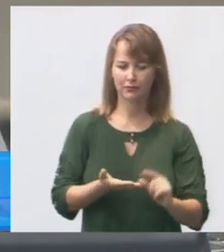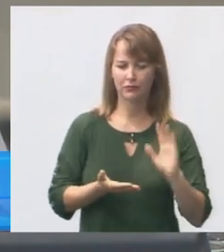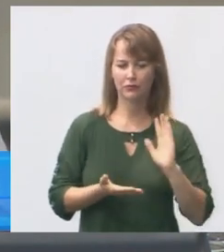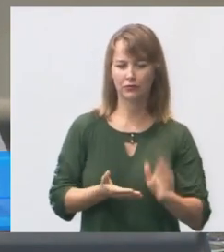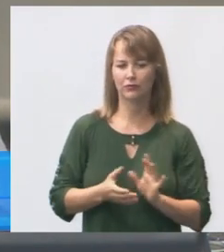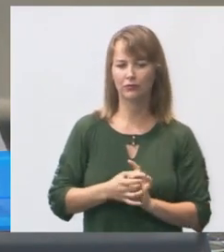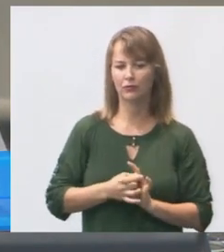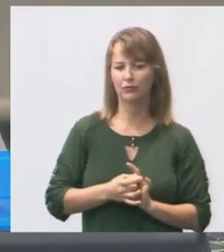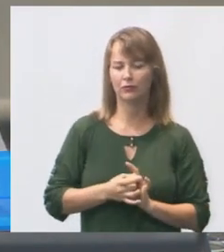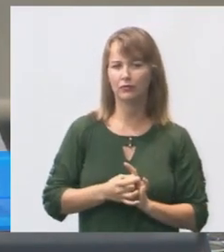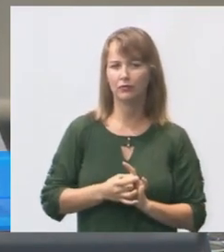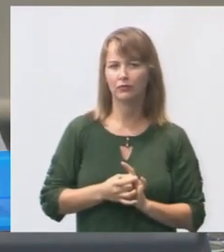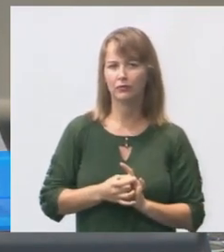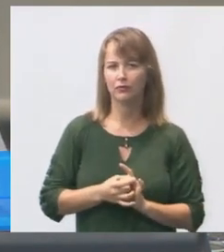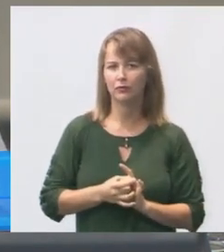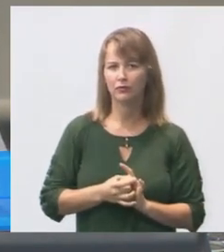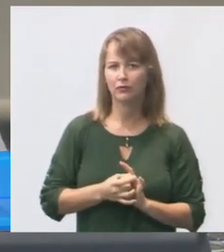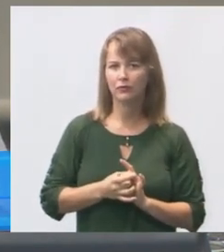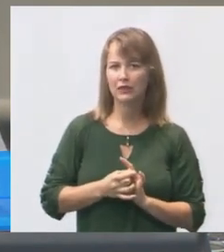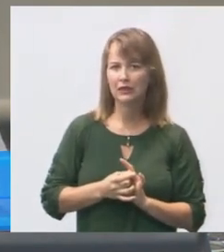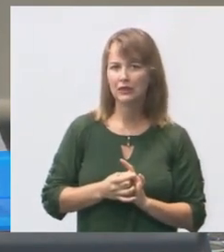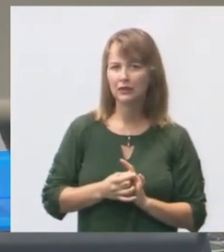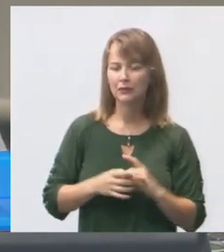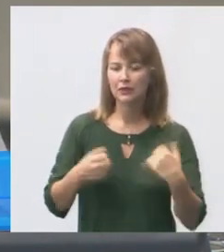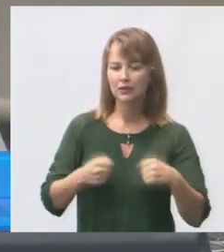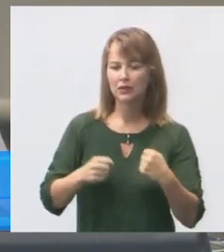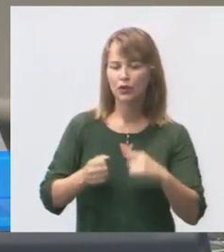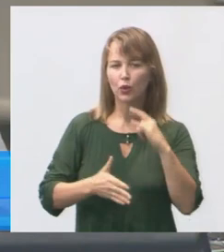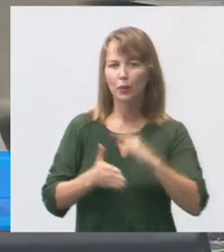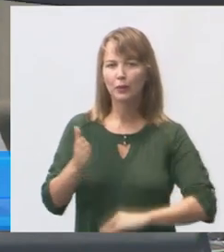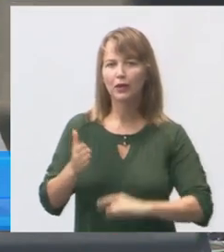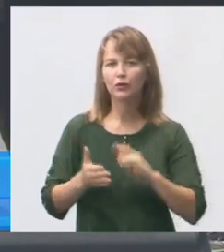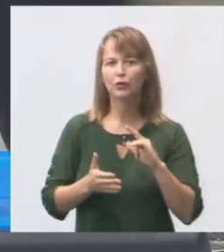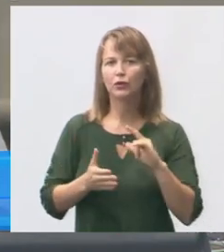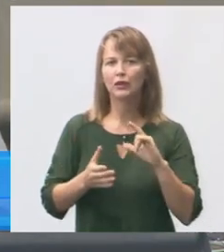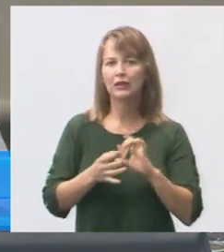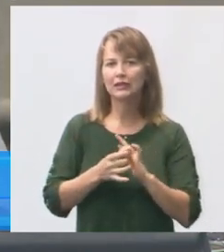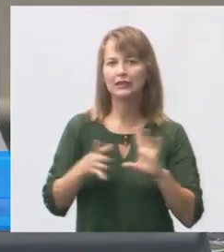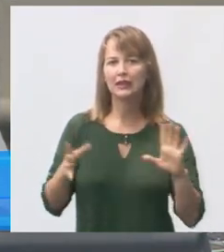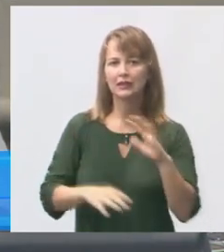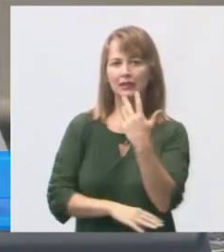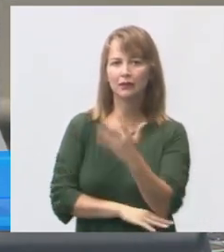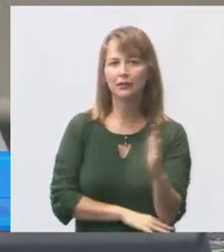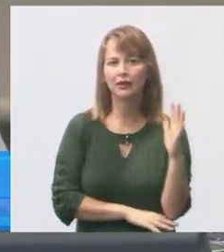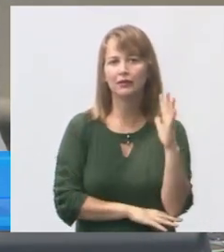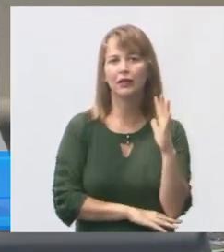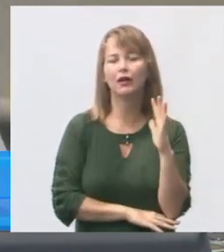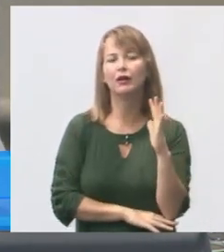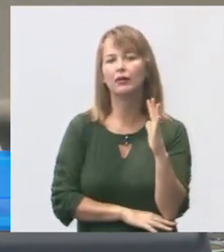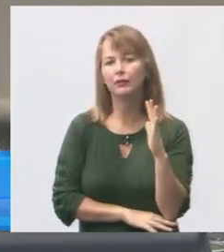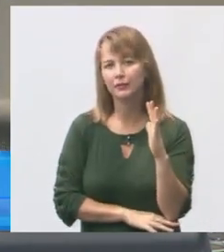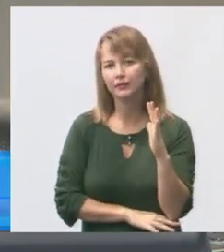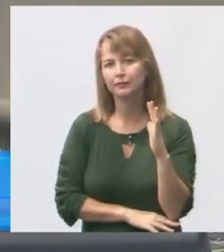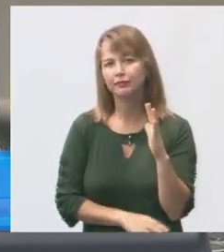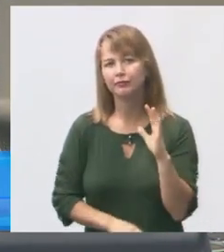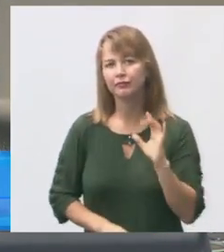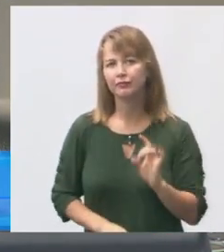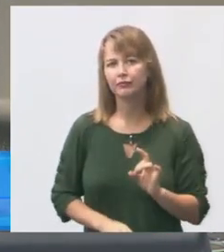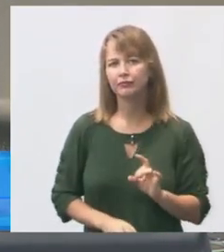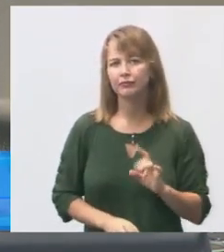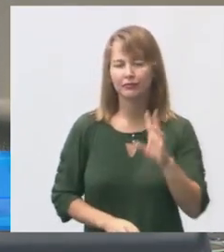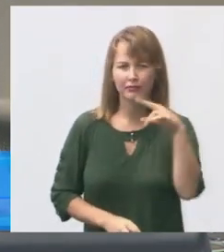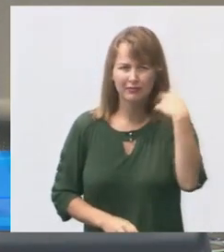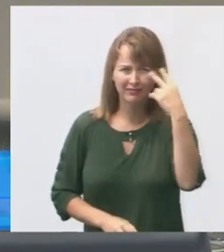liberação da licença ambiental para a posterior emissão da ordem de serviço. Vereador Davi, podia dar